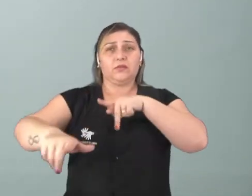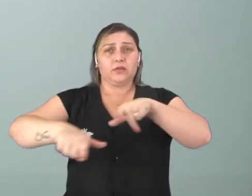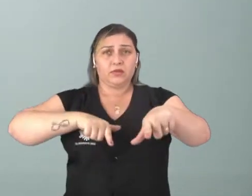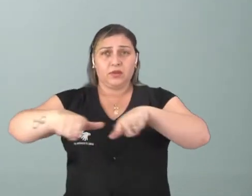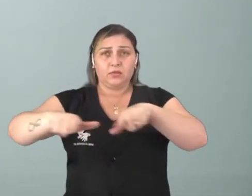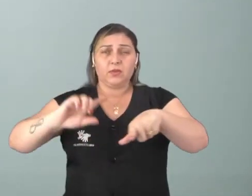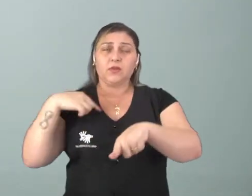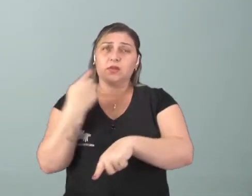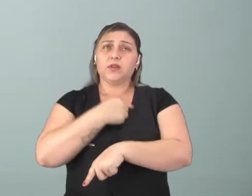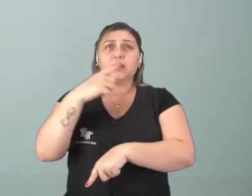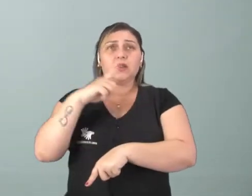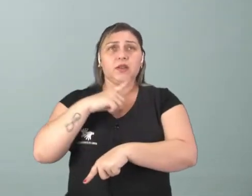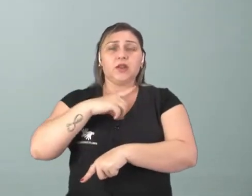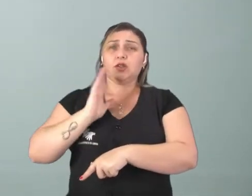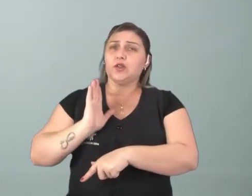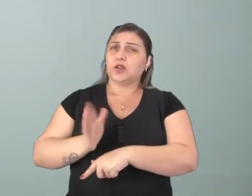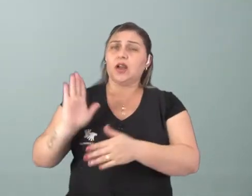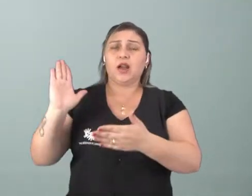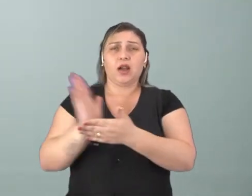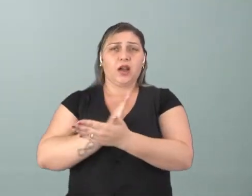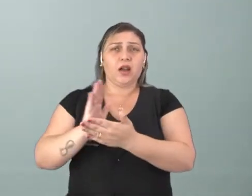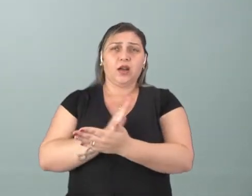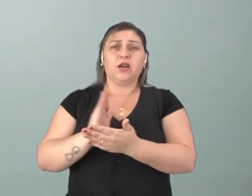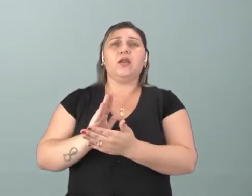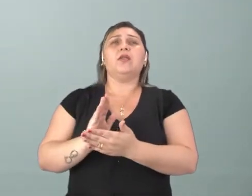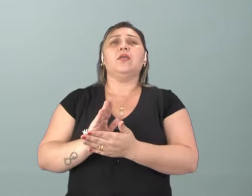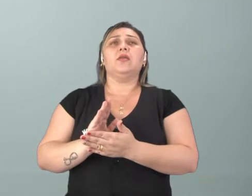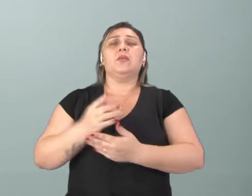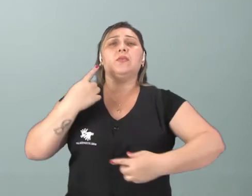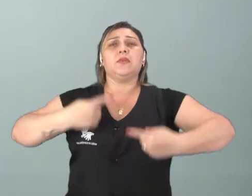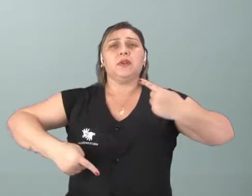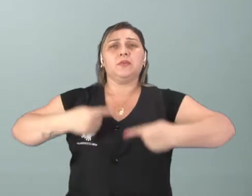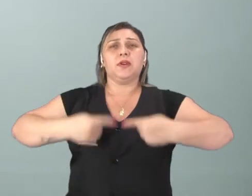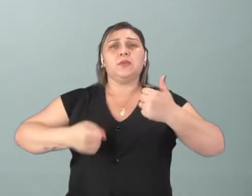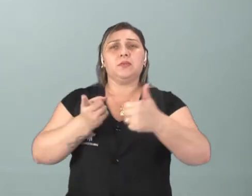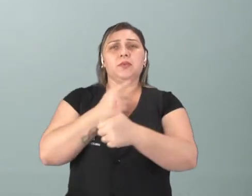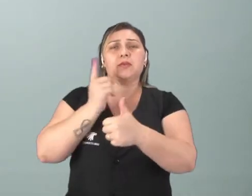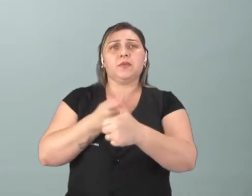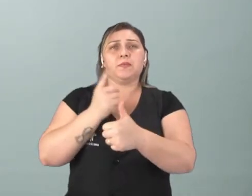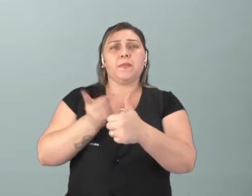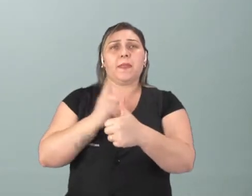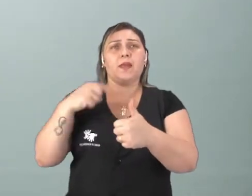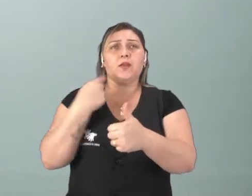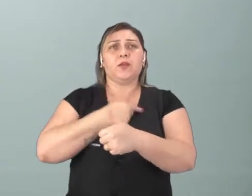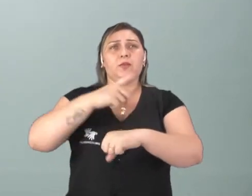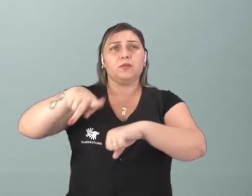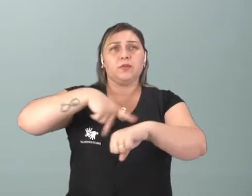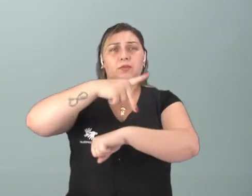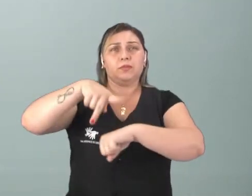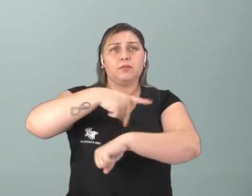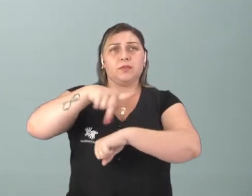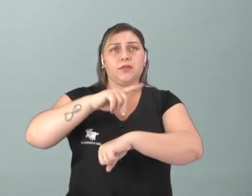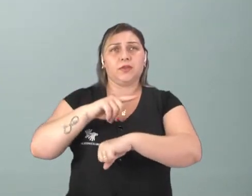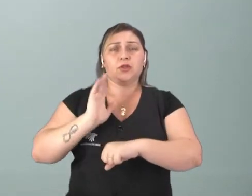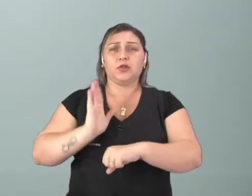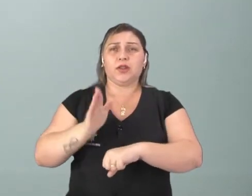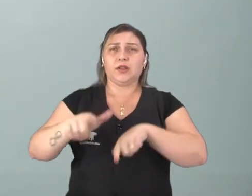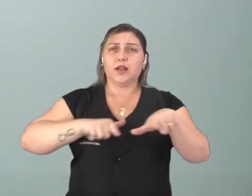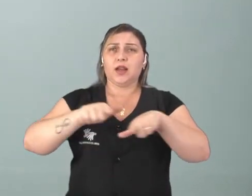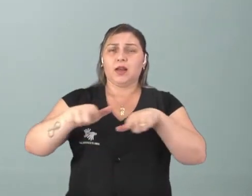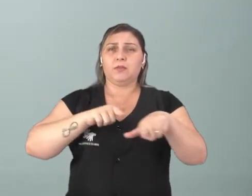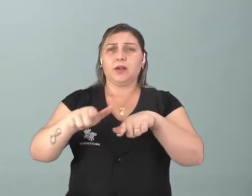tem já aí de cara algumas discussões. Primeiro, o nosso país, a gente trabalhando agora